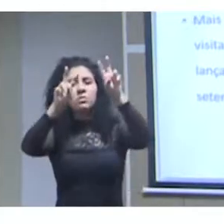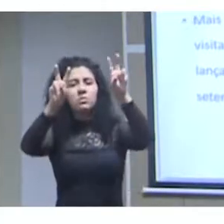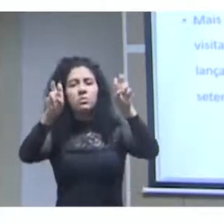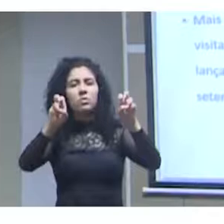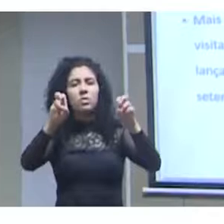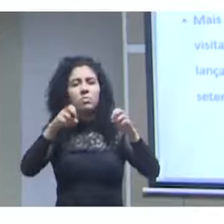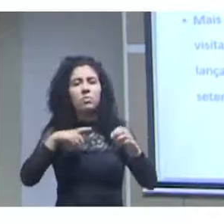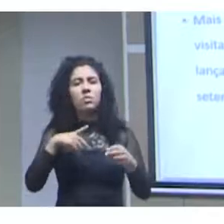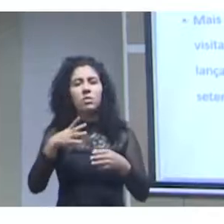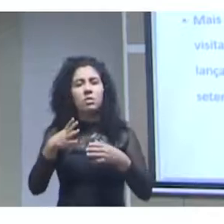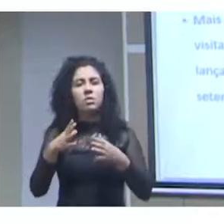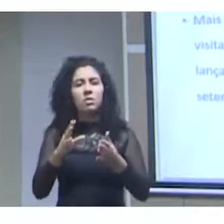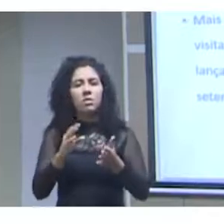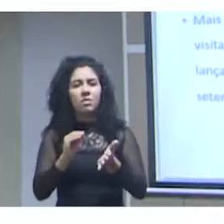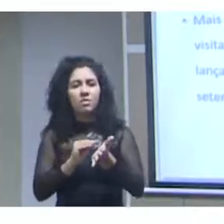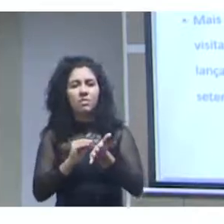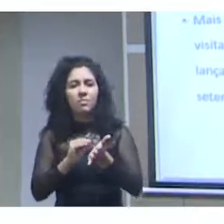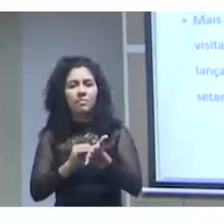análises